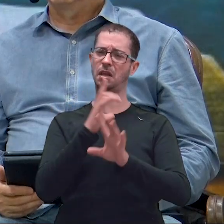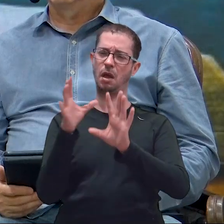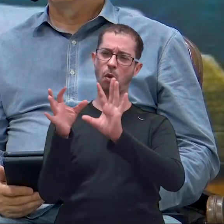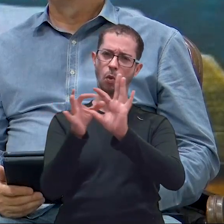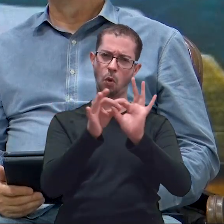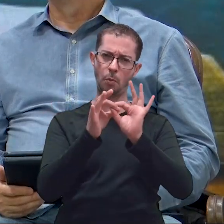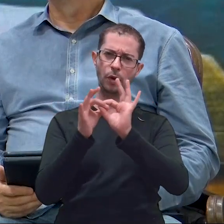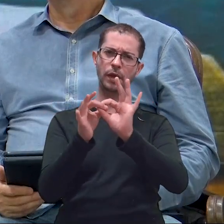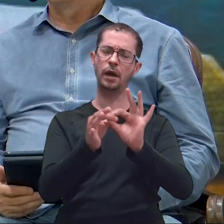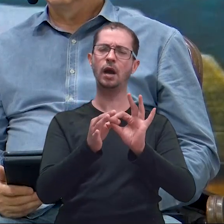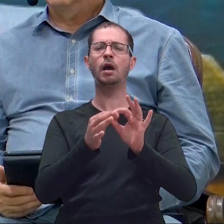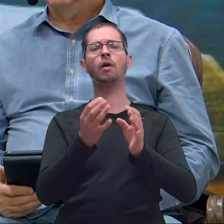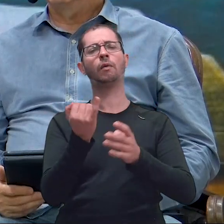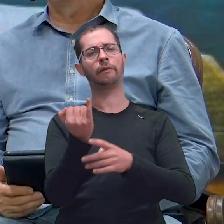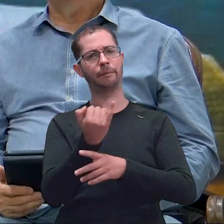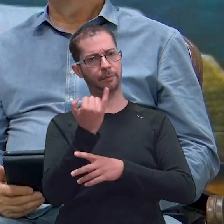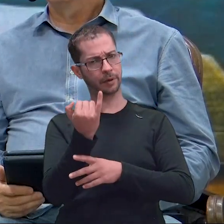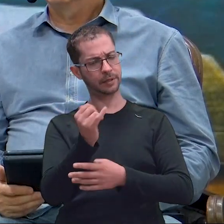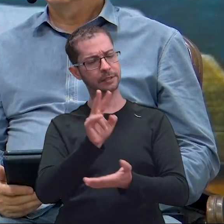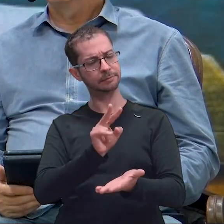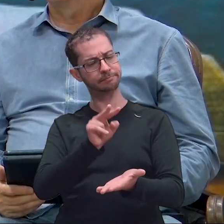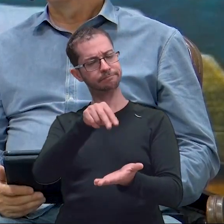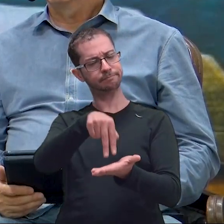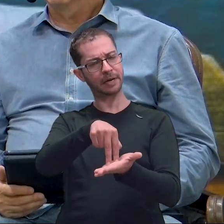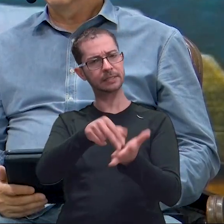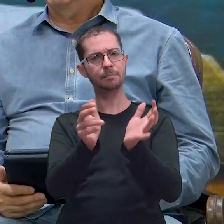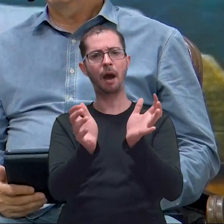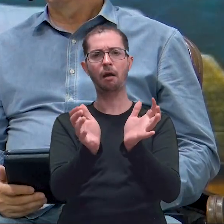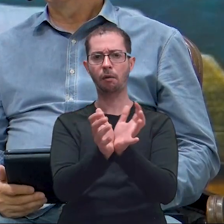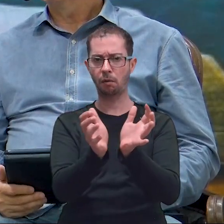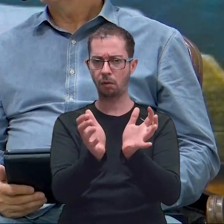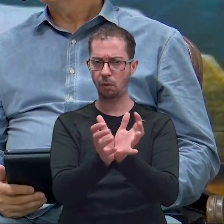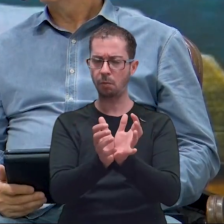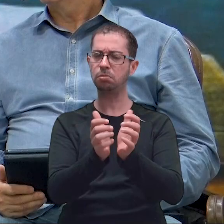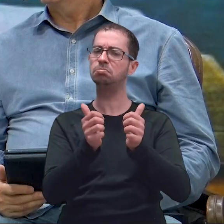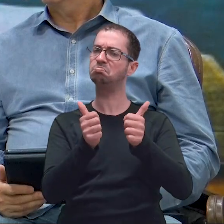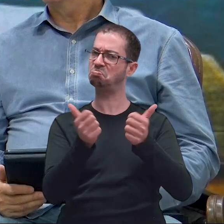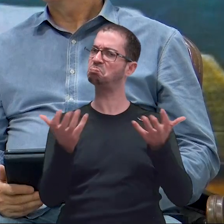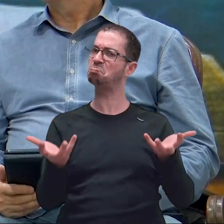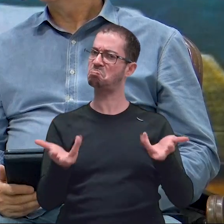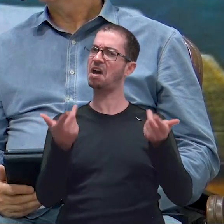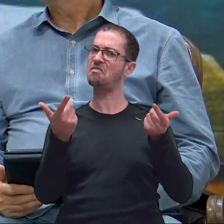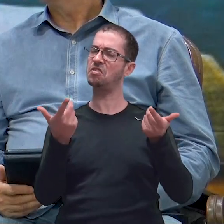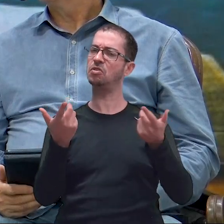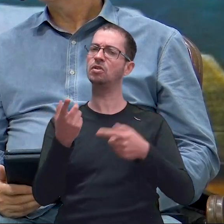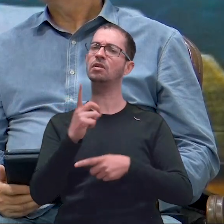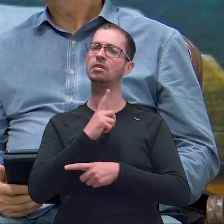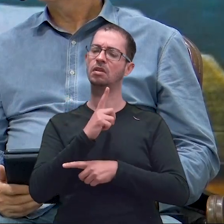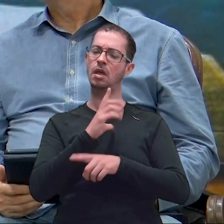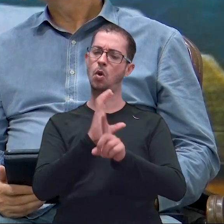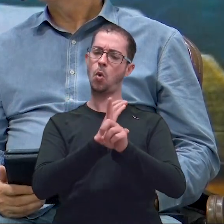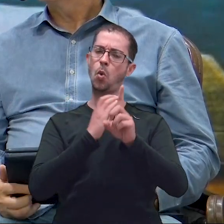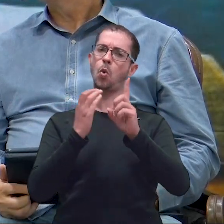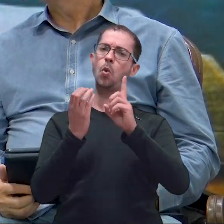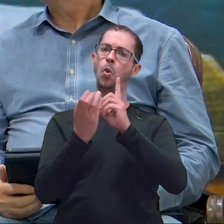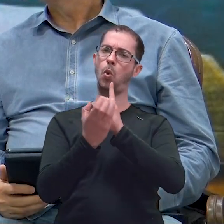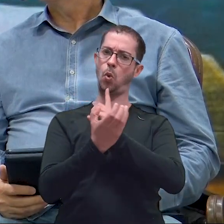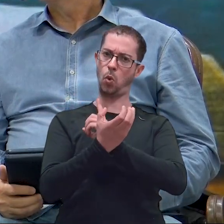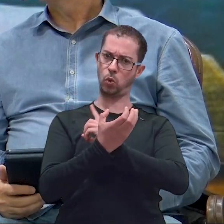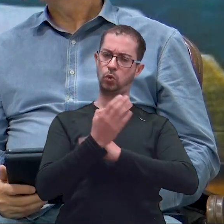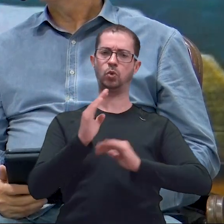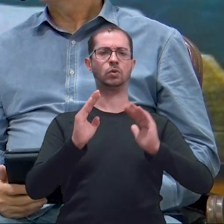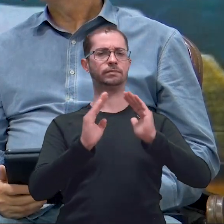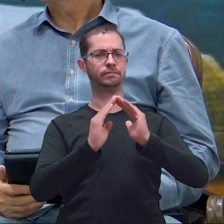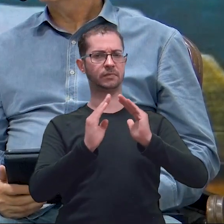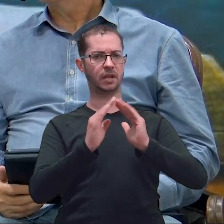participar de pequenos grupos. Isso é muito maravilhoso, muito proveitoso. Ter o nosso culto no lar, com a família.